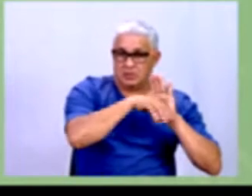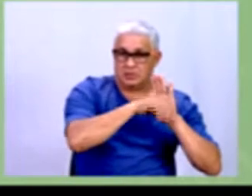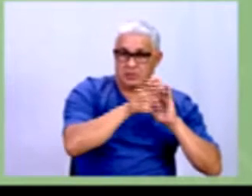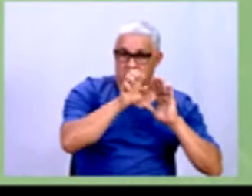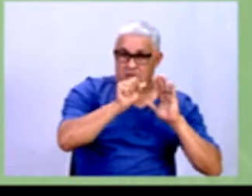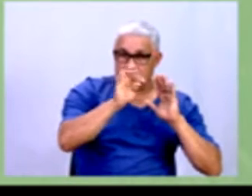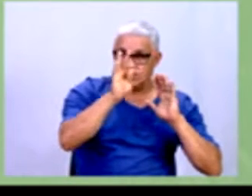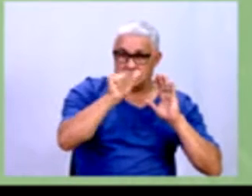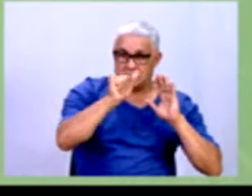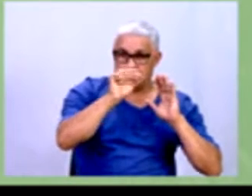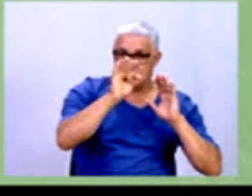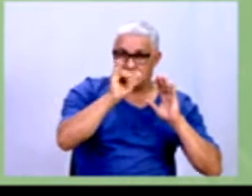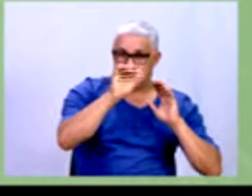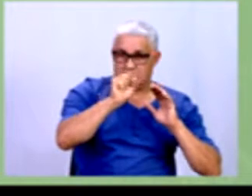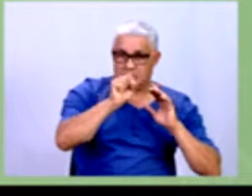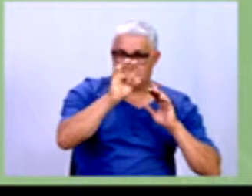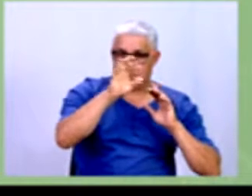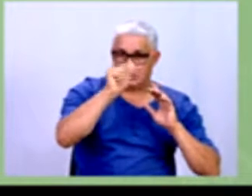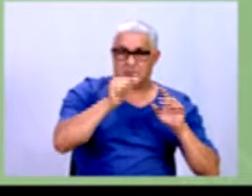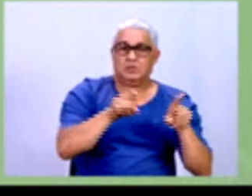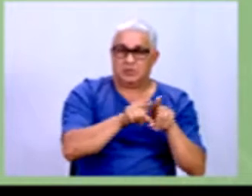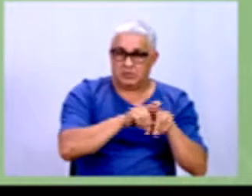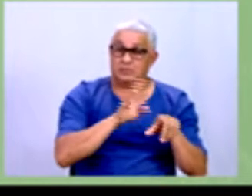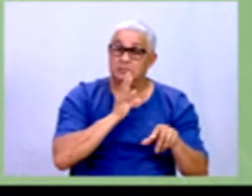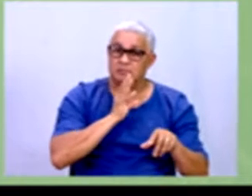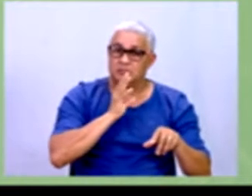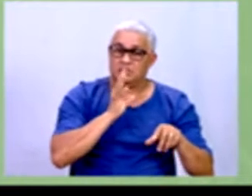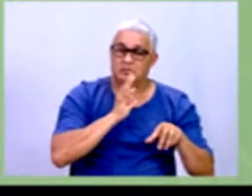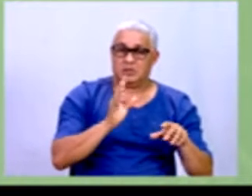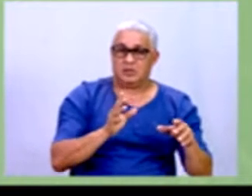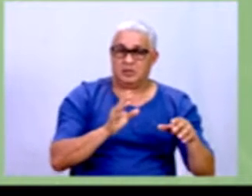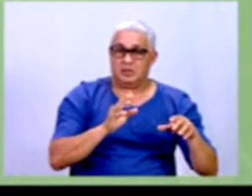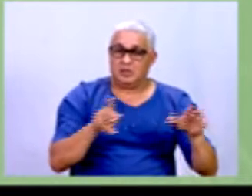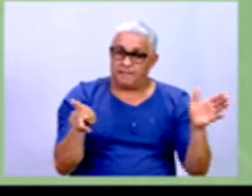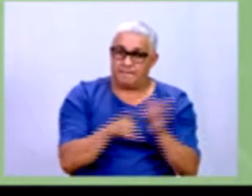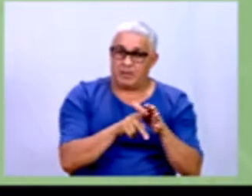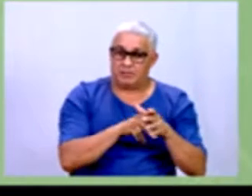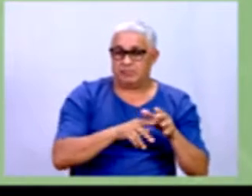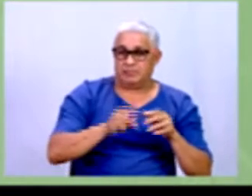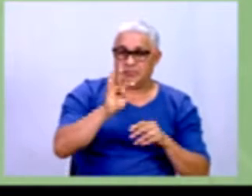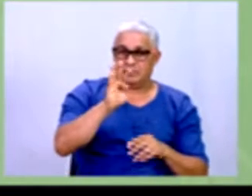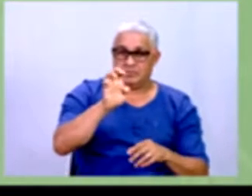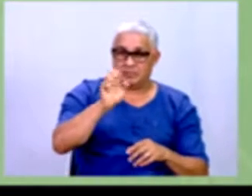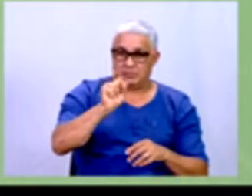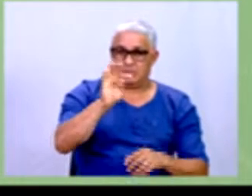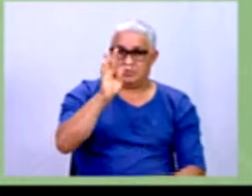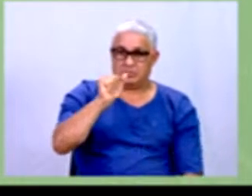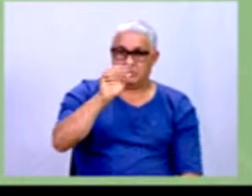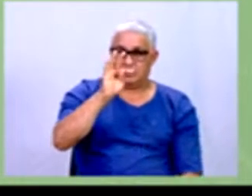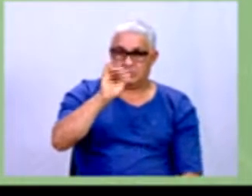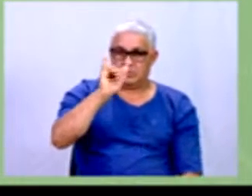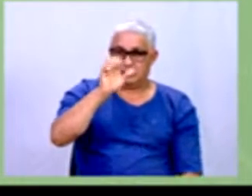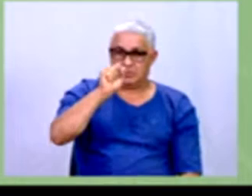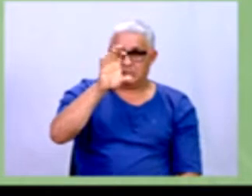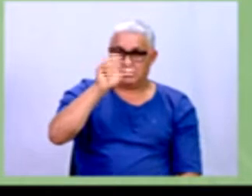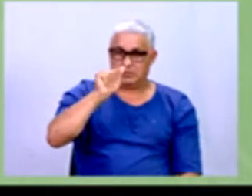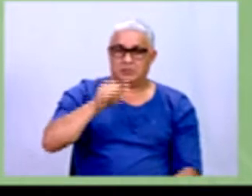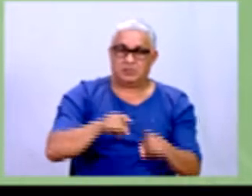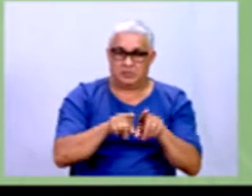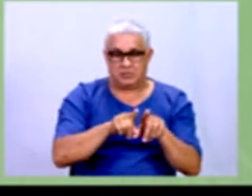estatística, reconhecer as aplicações da estatística, apontar um conjunto de dados